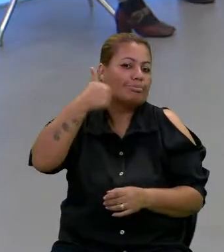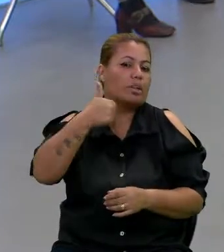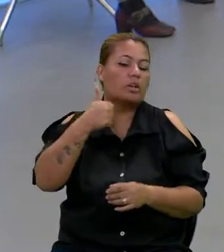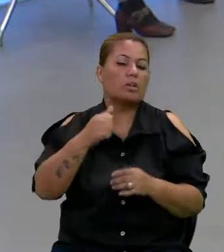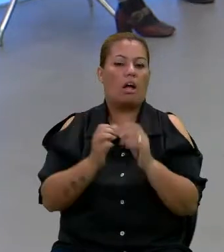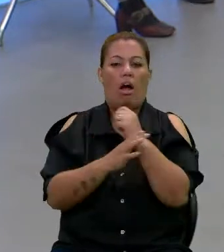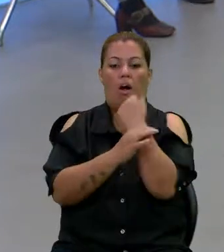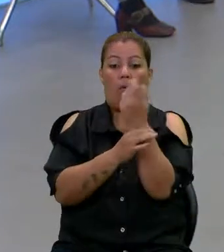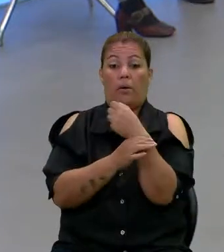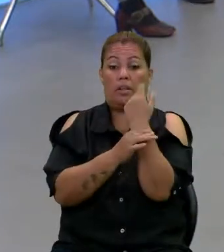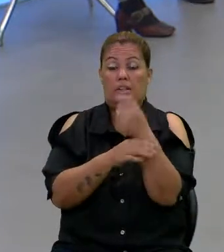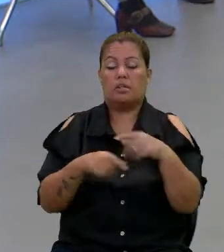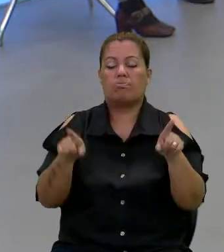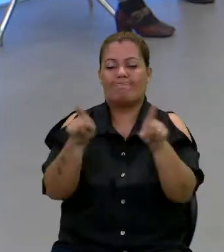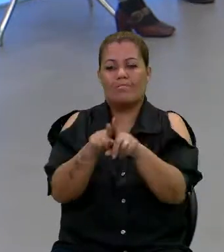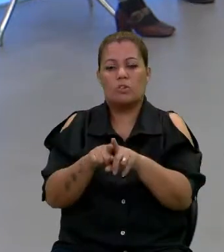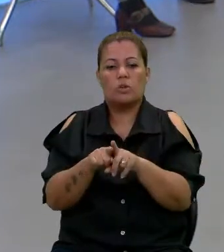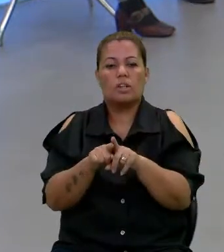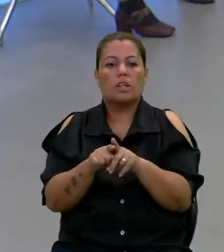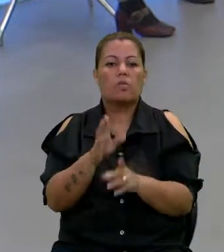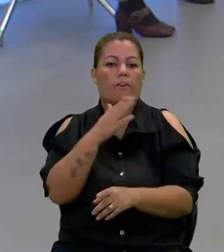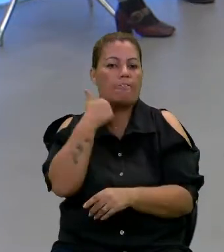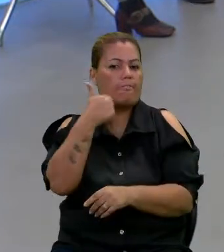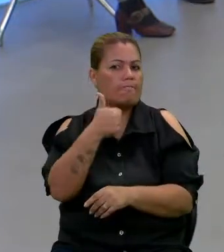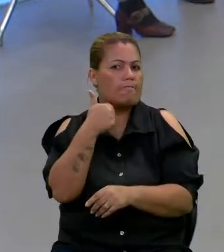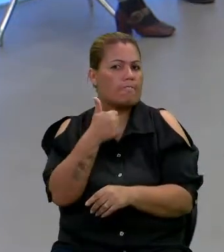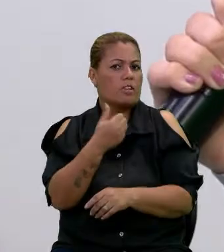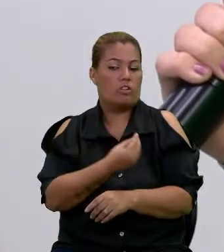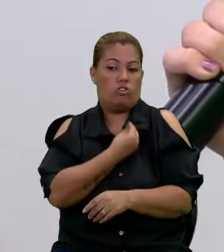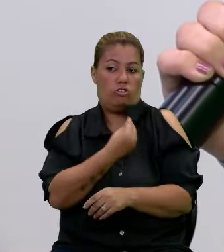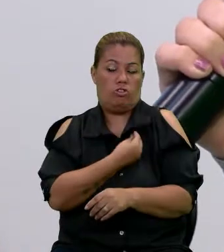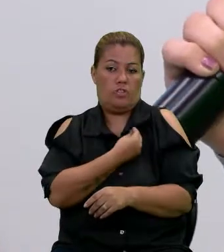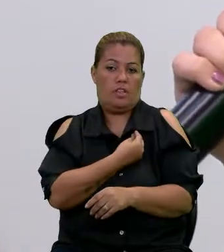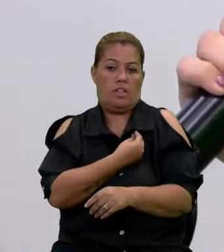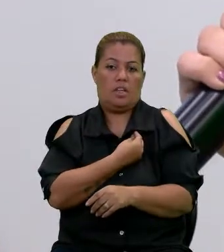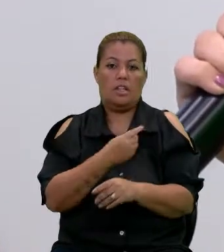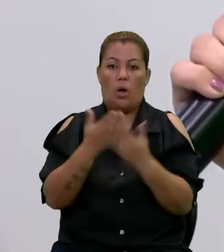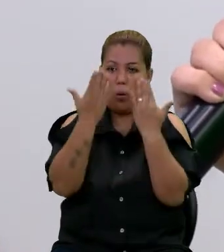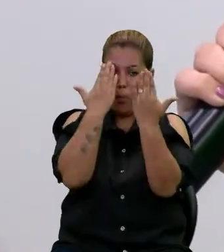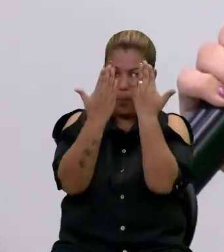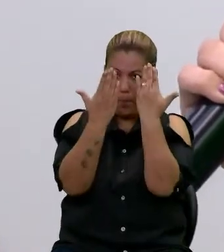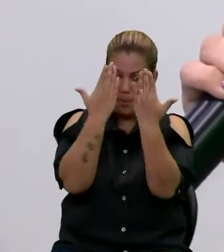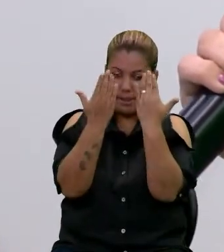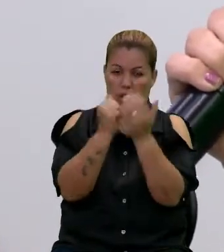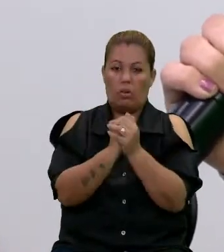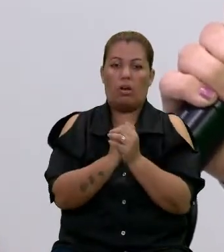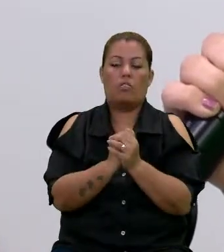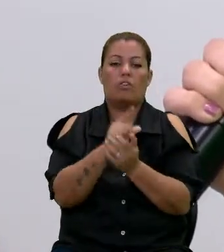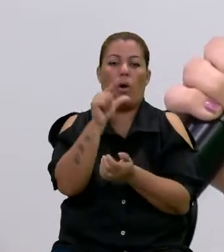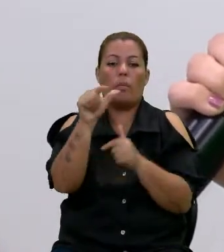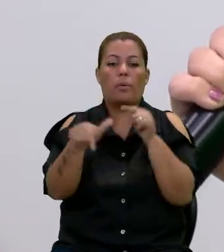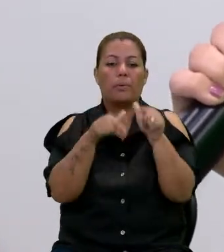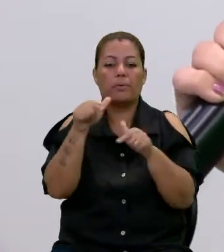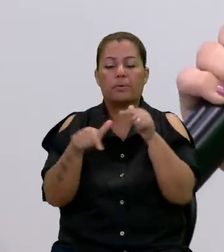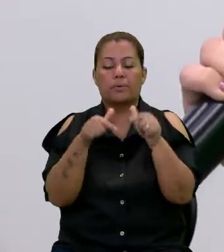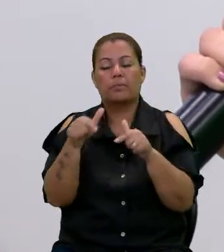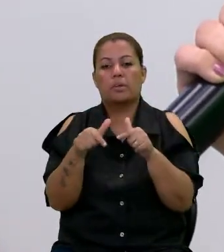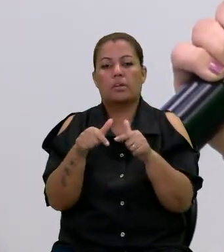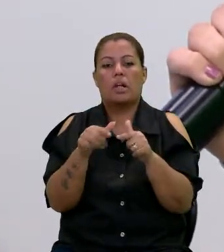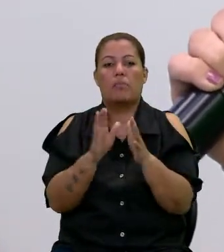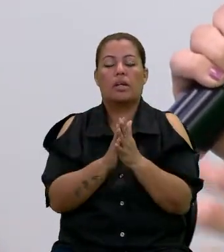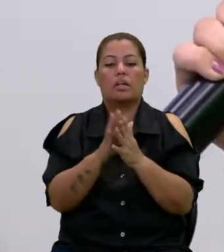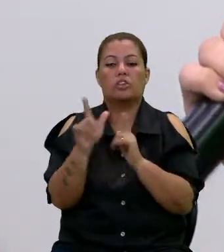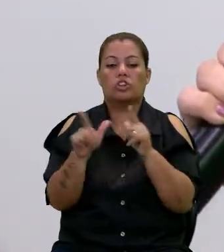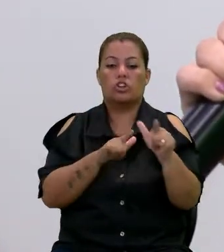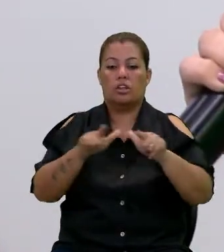motora e, consequentemente, a qualidade de vida dele. E eu, como psicóloga, vou dizer um pouco do meu trabalho, que é a